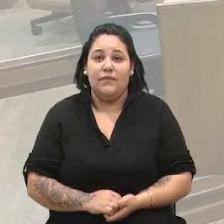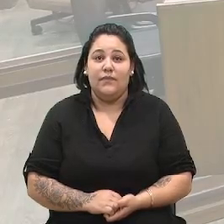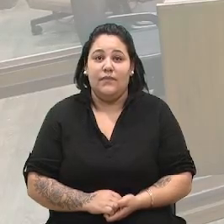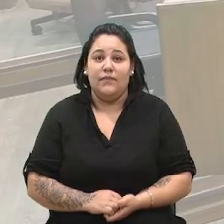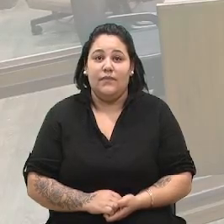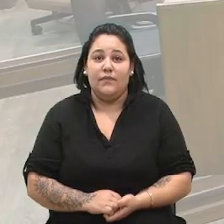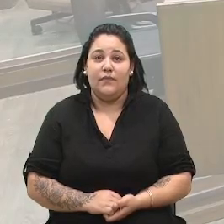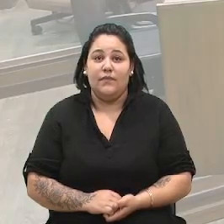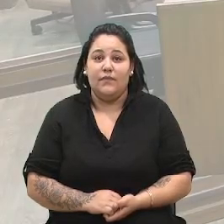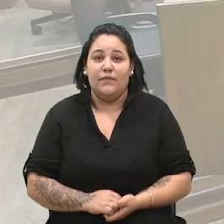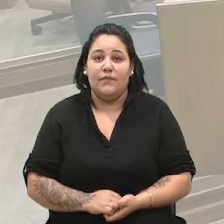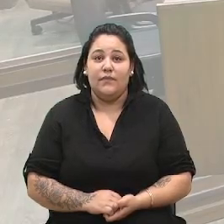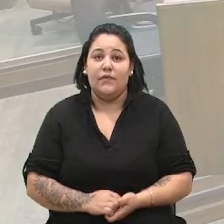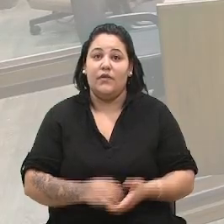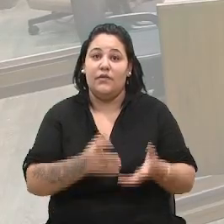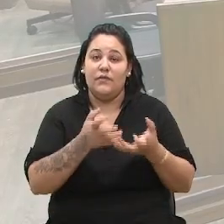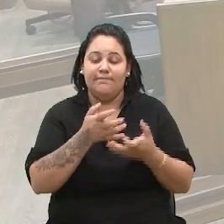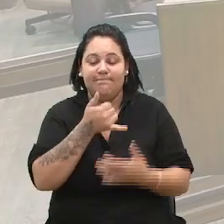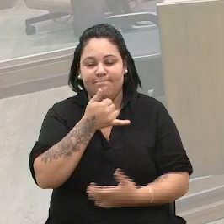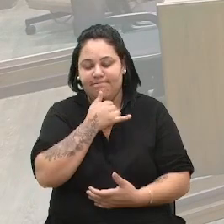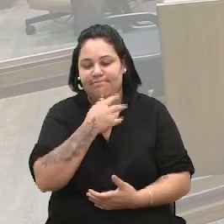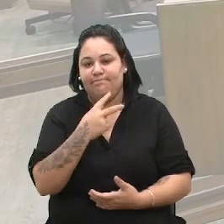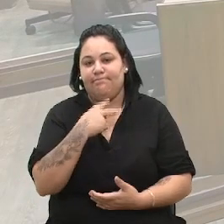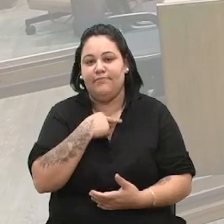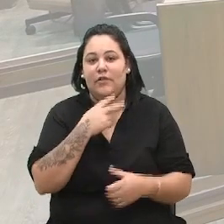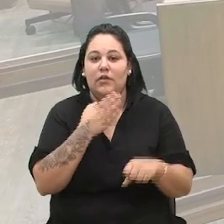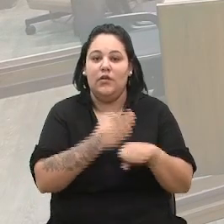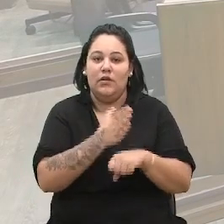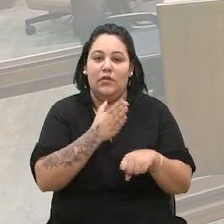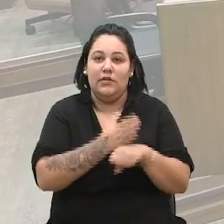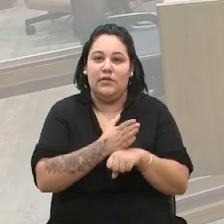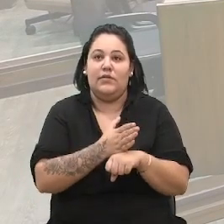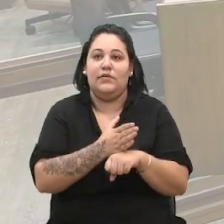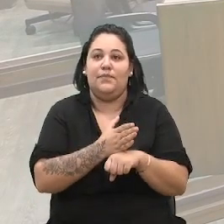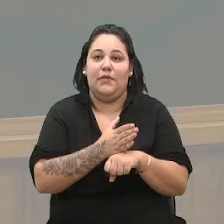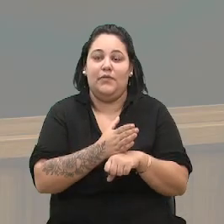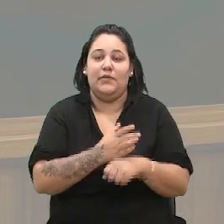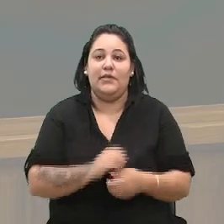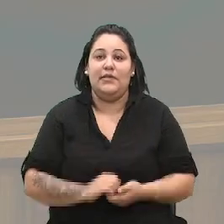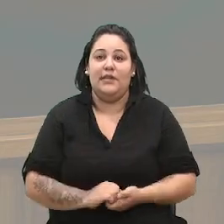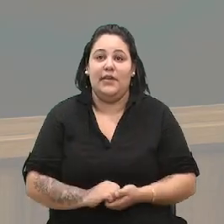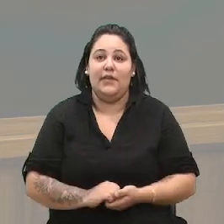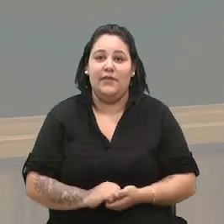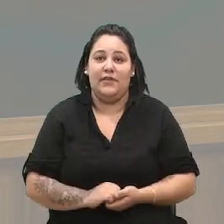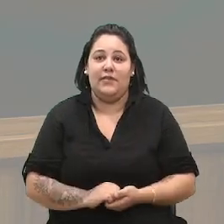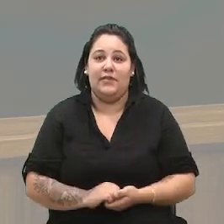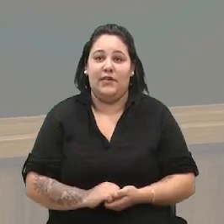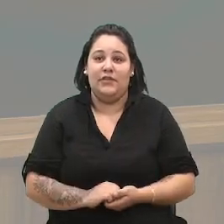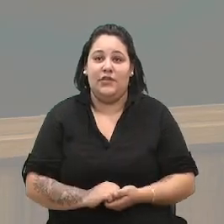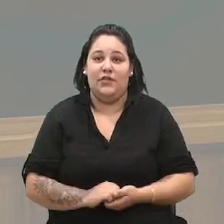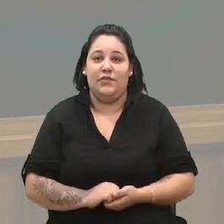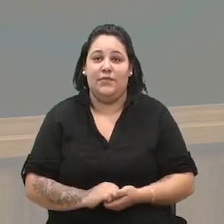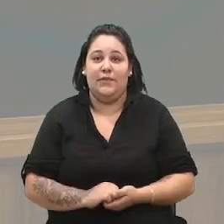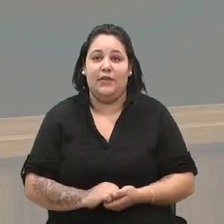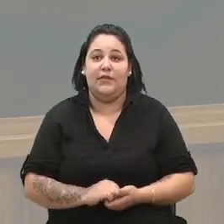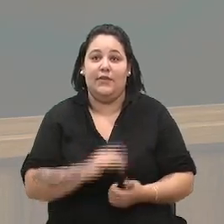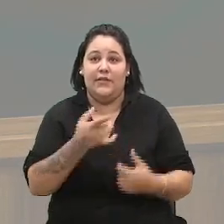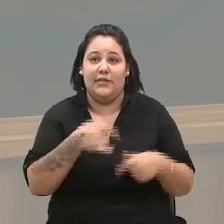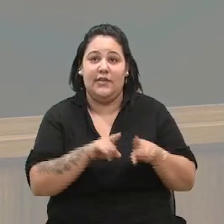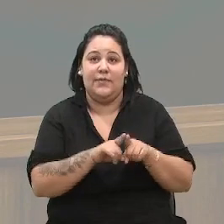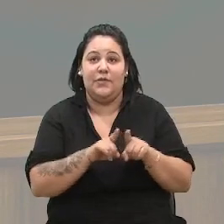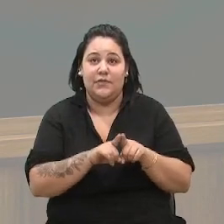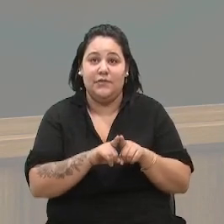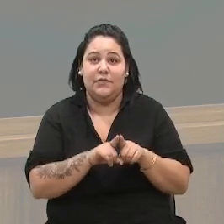vereador Cadori, infelizmente eu não vou poder participar amanhã, acho muito importante, né, parabenizo essa iniciativa